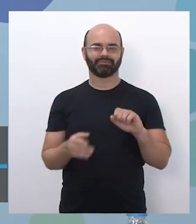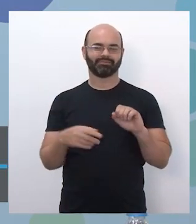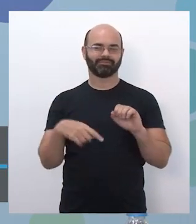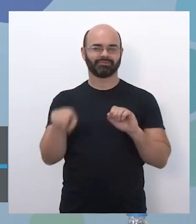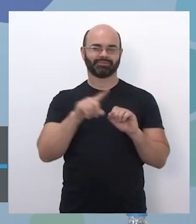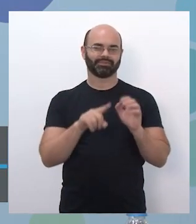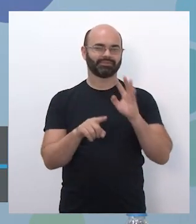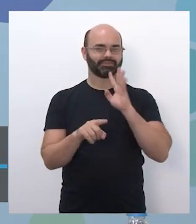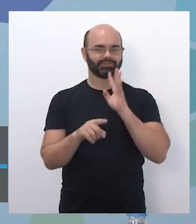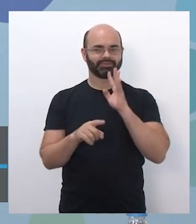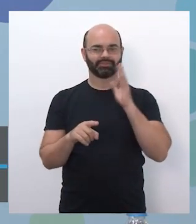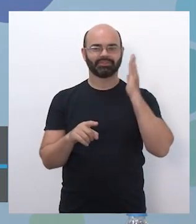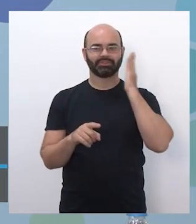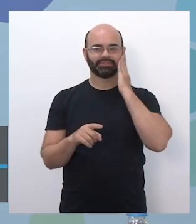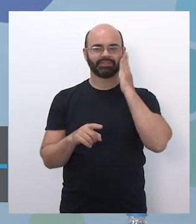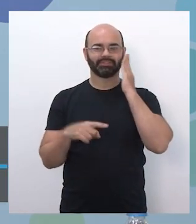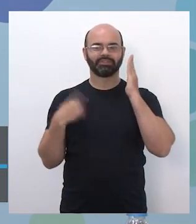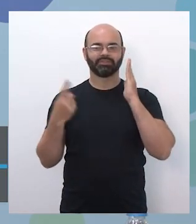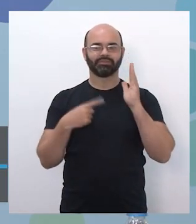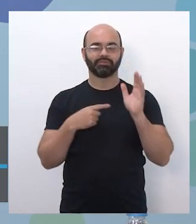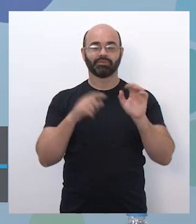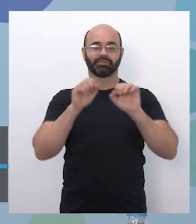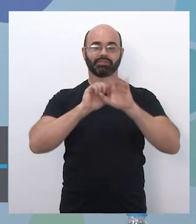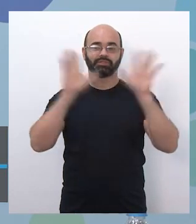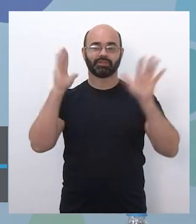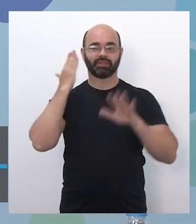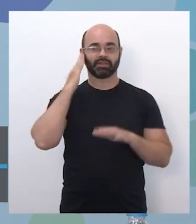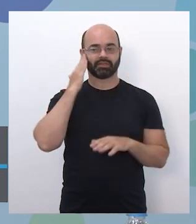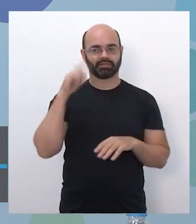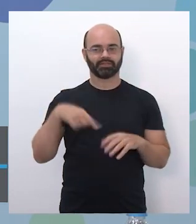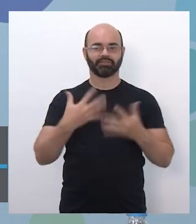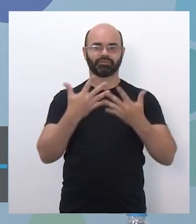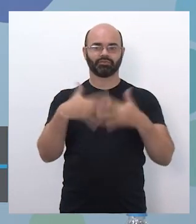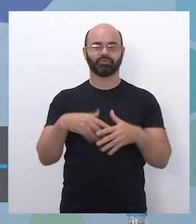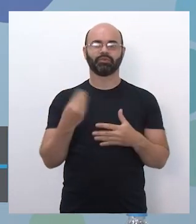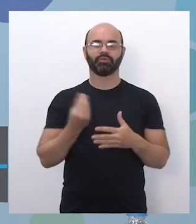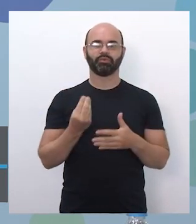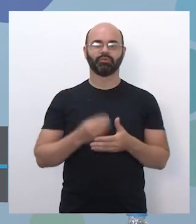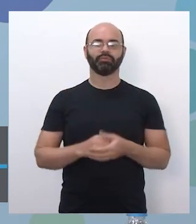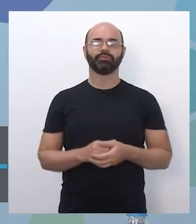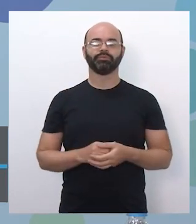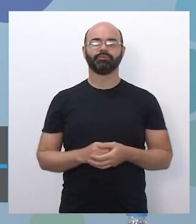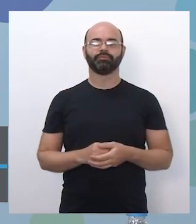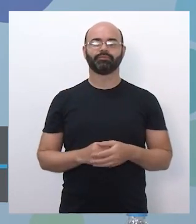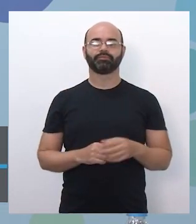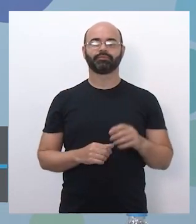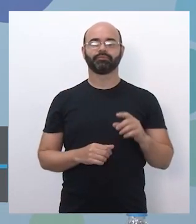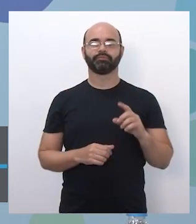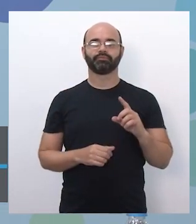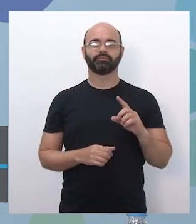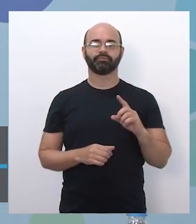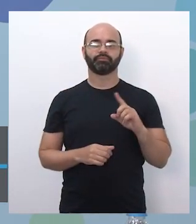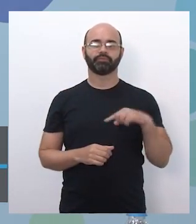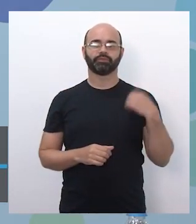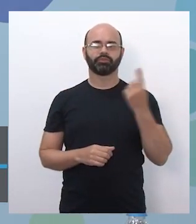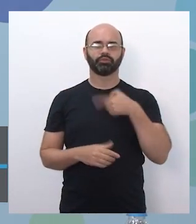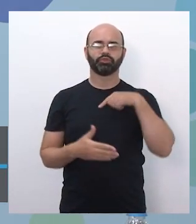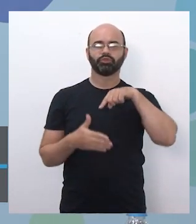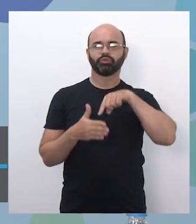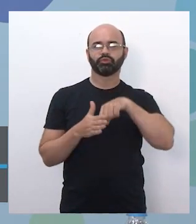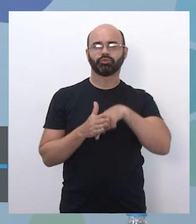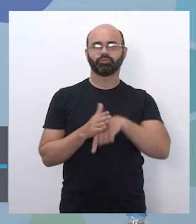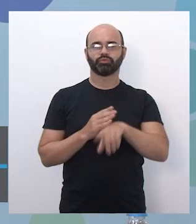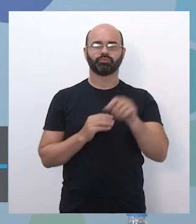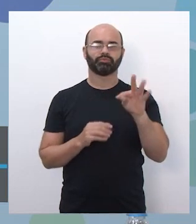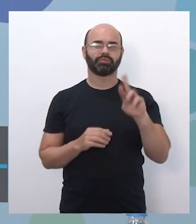esteja na mesma página e no entendimento sobre a estrutura do programa. E aí a gente vai aprofundar também em relação à parte mais de